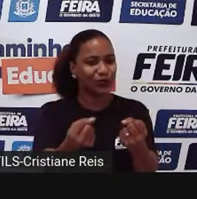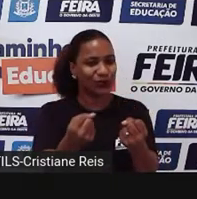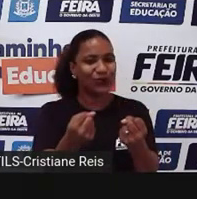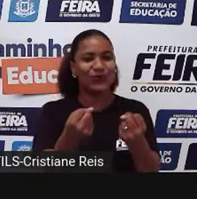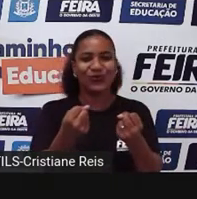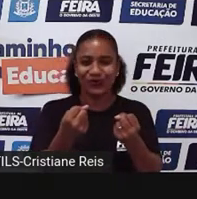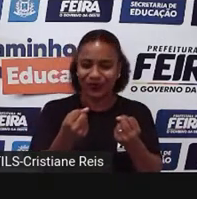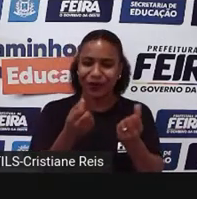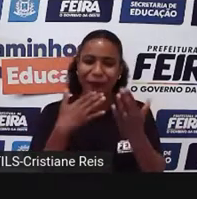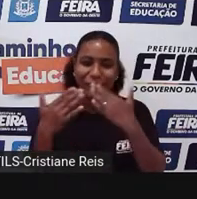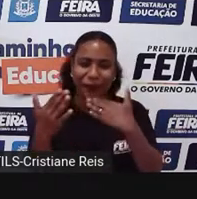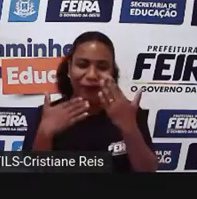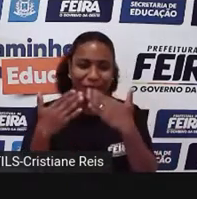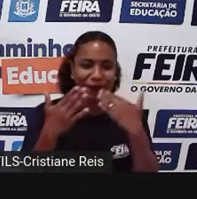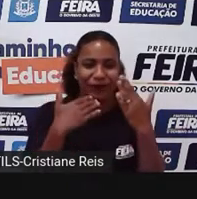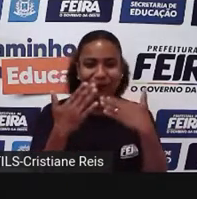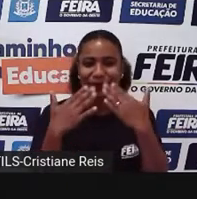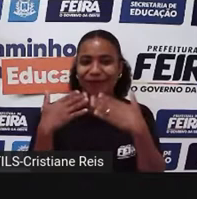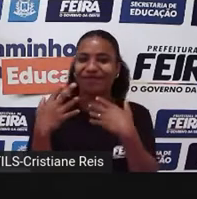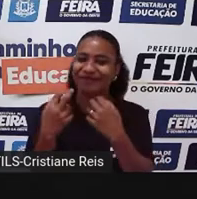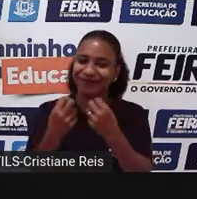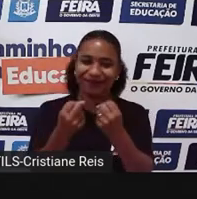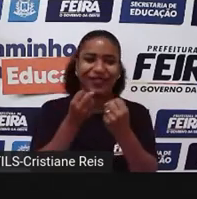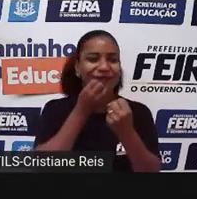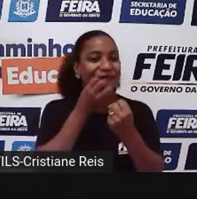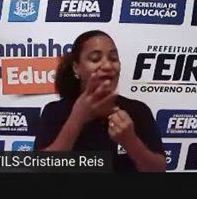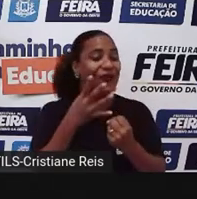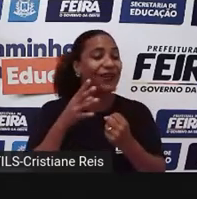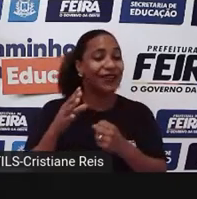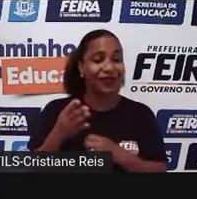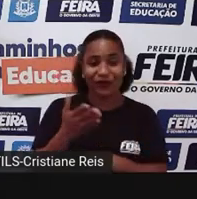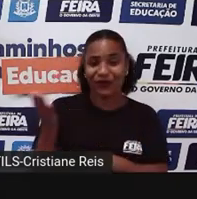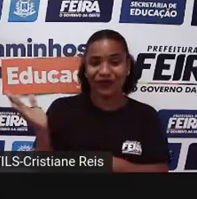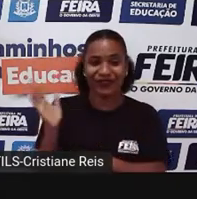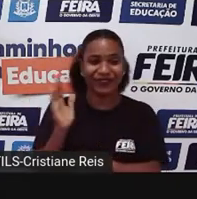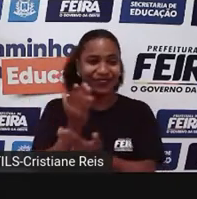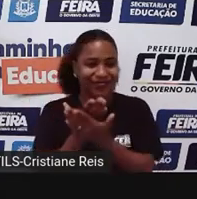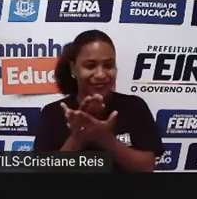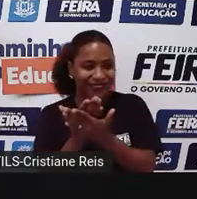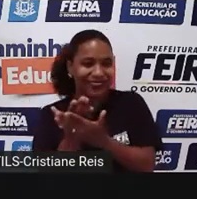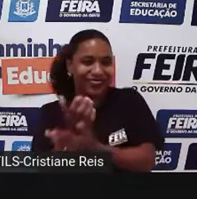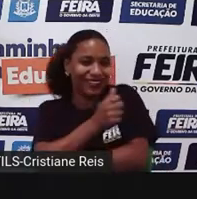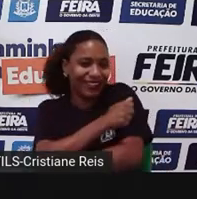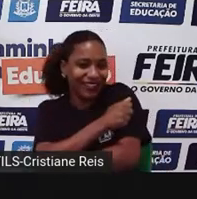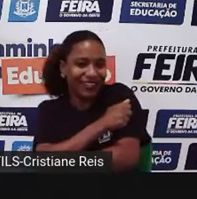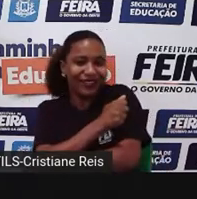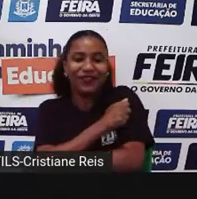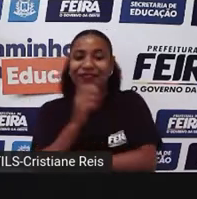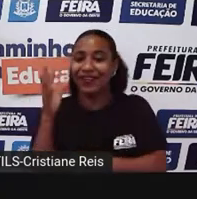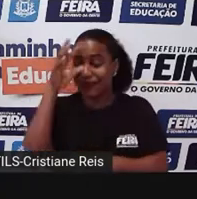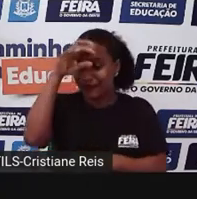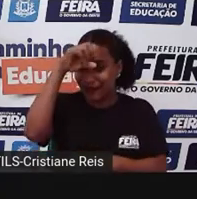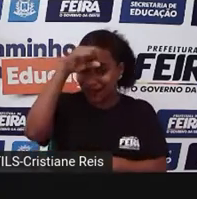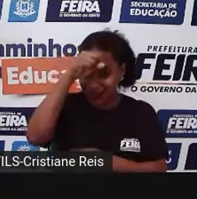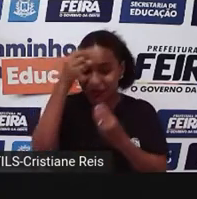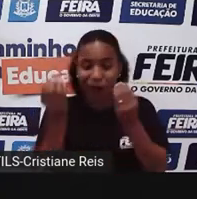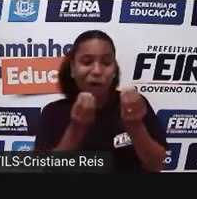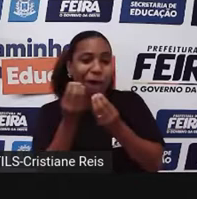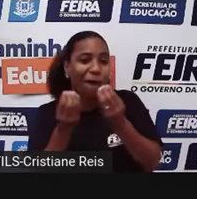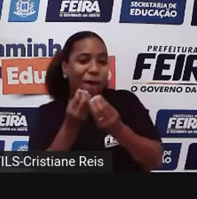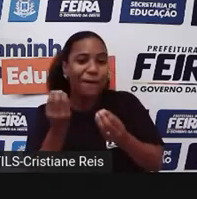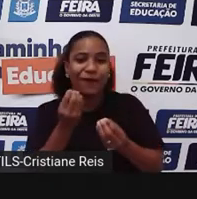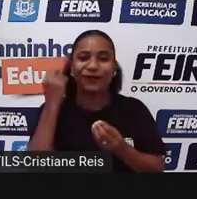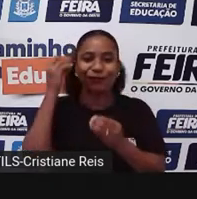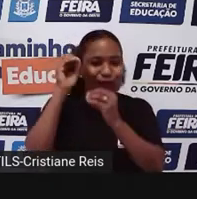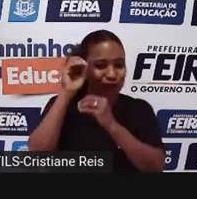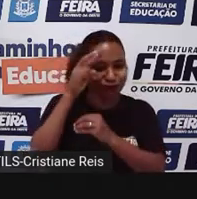gente, né? Eu tenho certeza que nossos alunos vão adorar te conhecer e conhecer melhor sobre as lendas e mitos e o folclore, né? Por trás